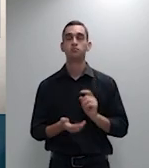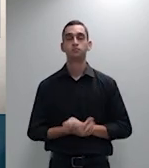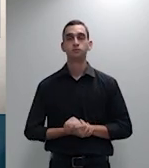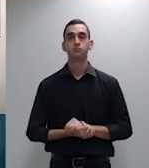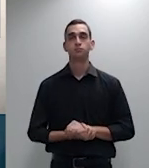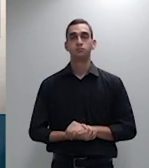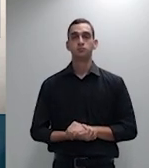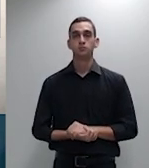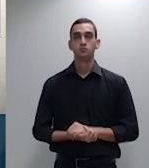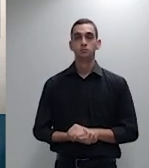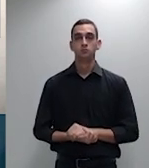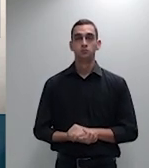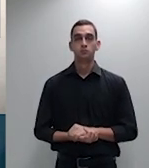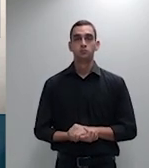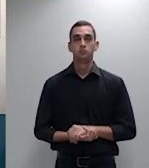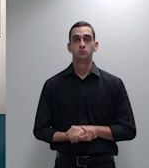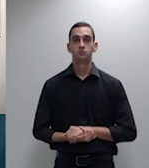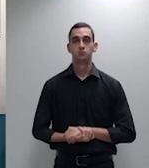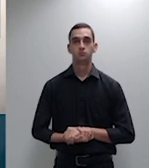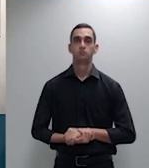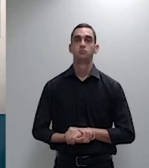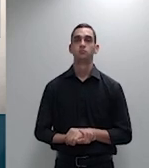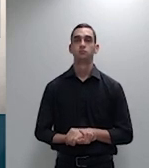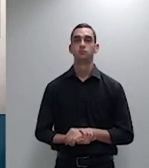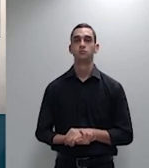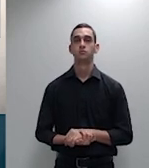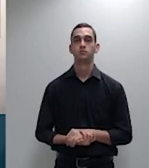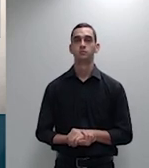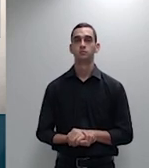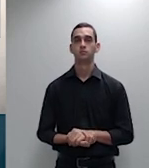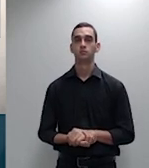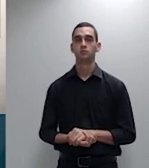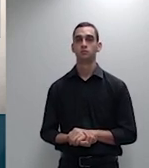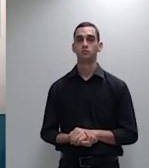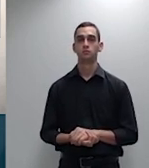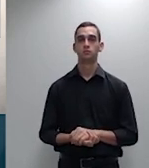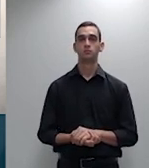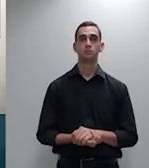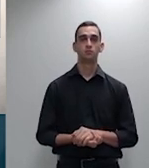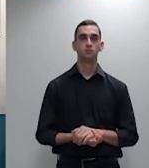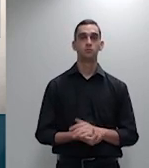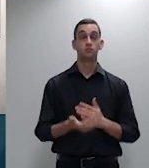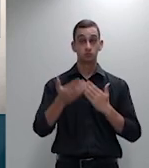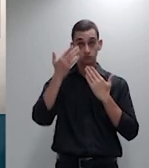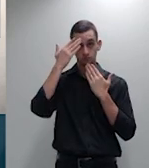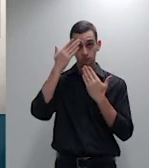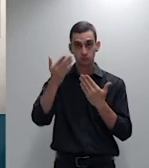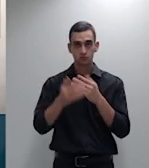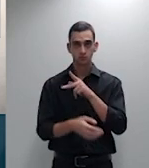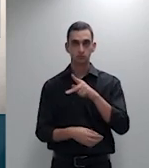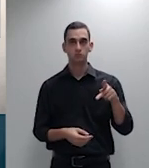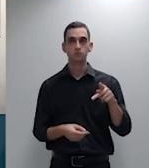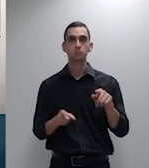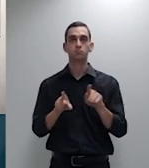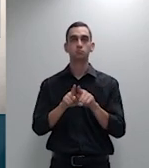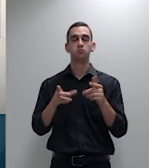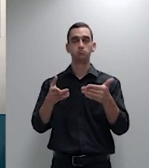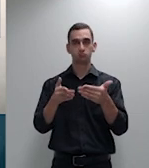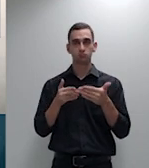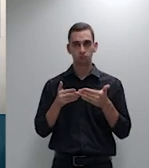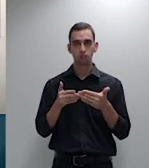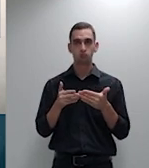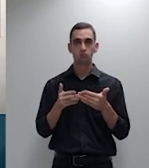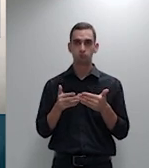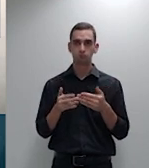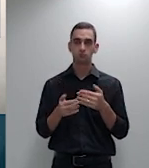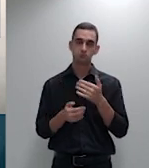Walter Moura obrigado eminente ministro presidente a quem peço licença para saudar na pessoa de cada um